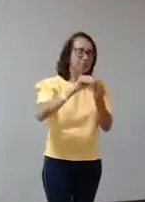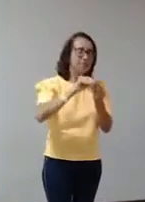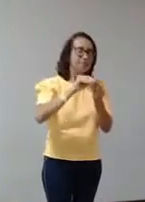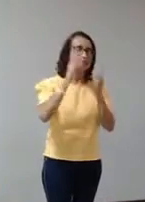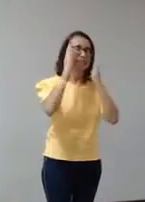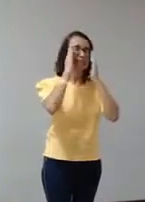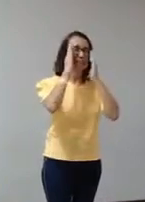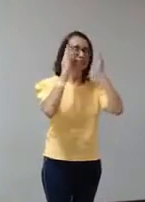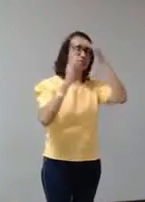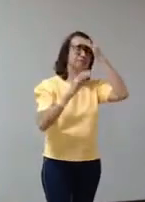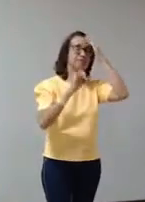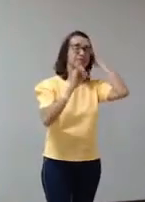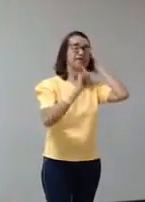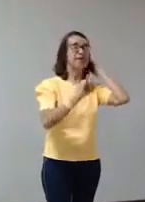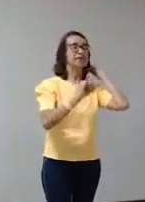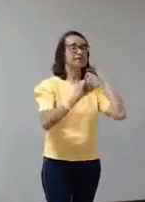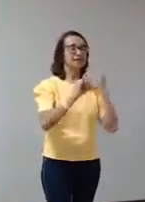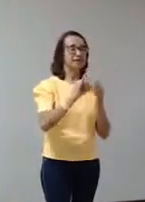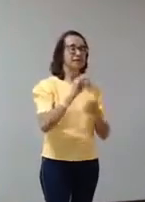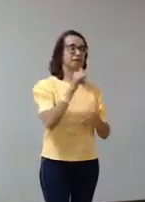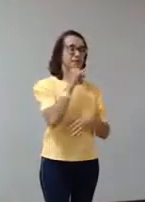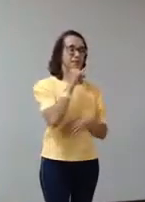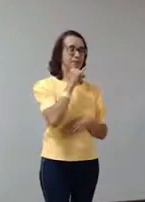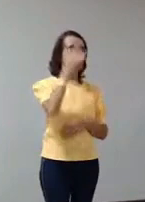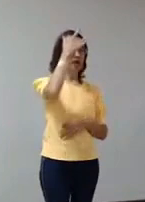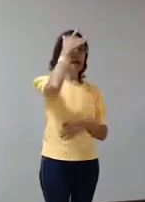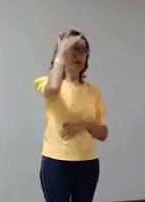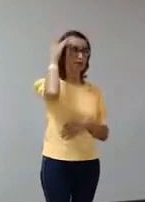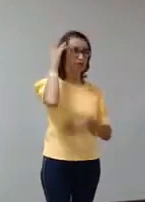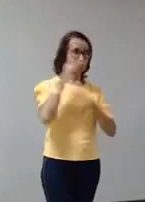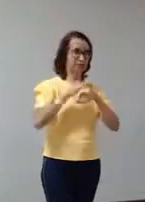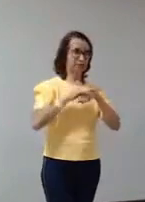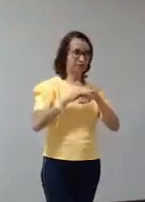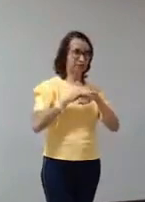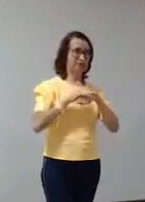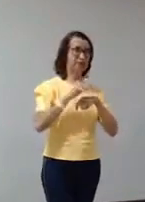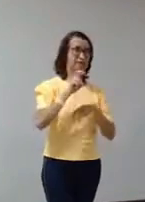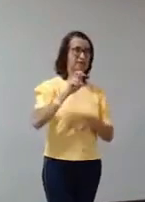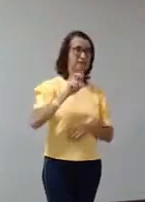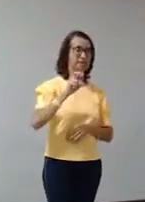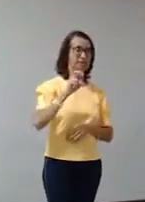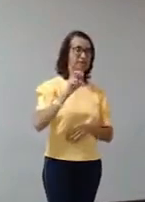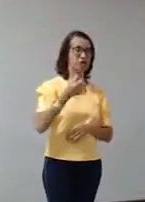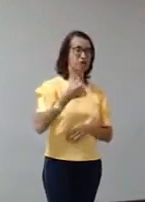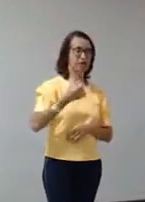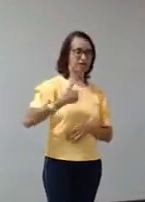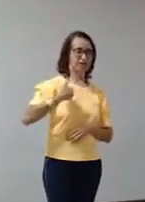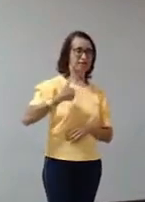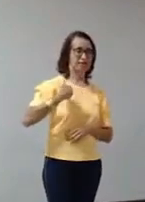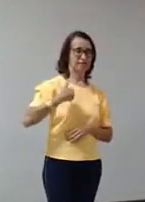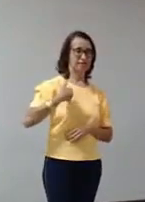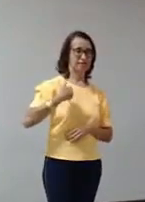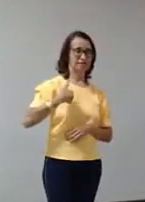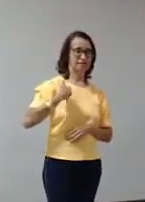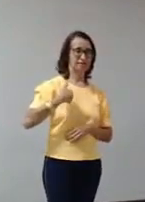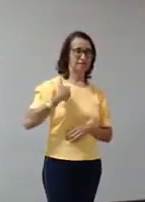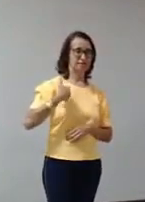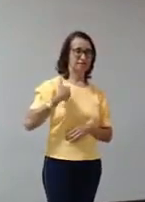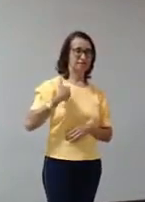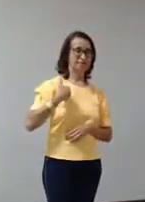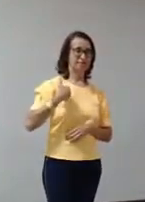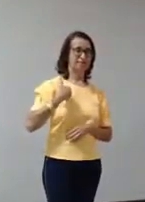botando esta sonata para um paciente de, acho que era 56 anos, está publicado em uma excelente revista de neuro,